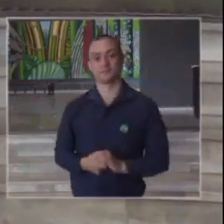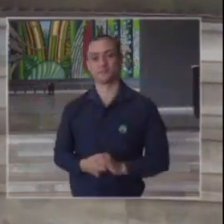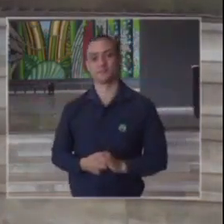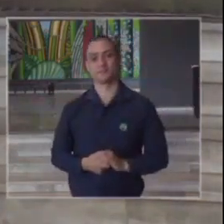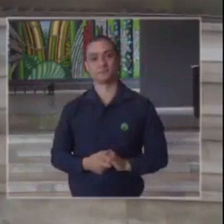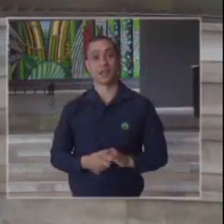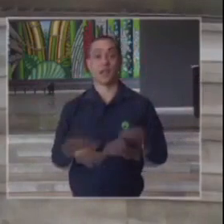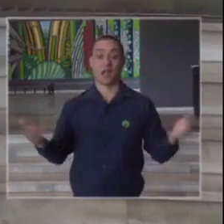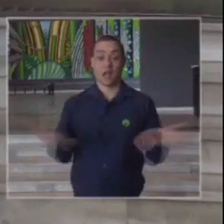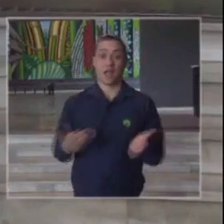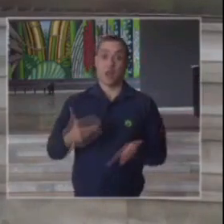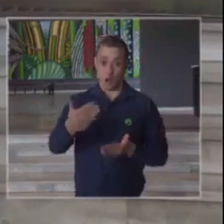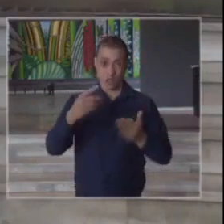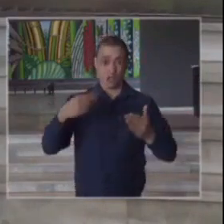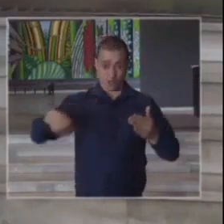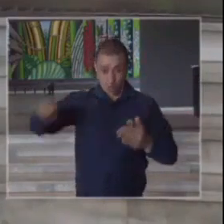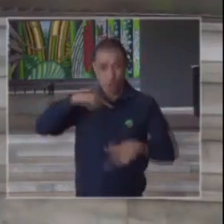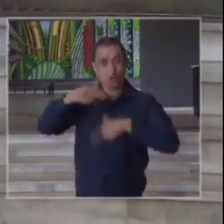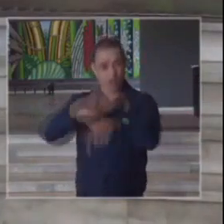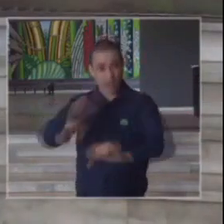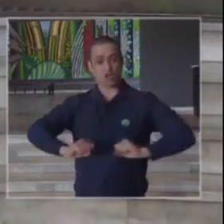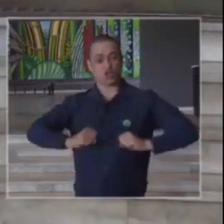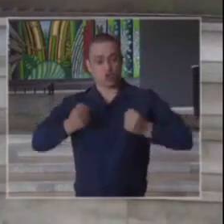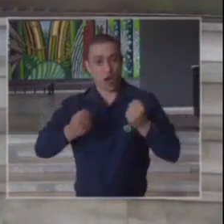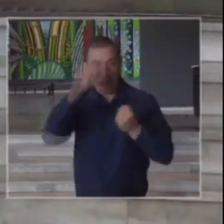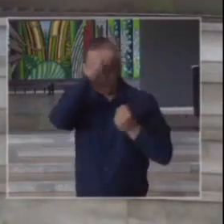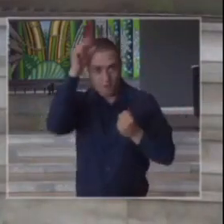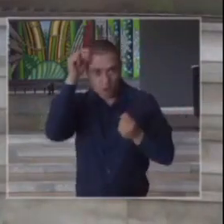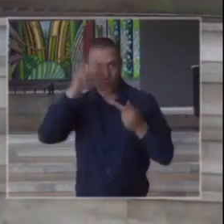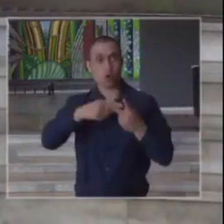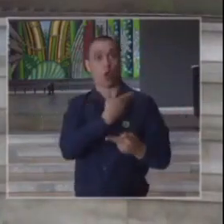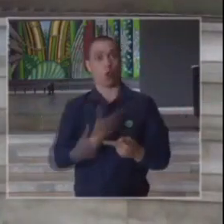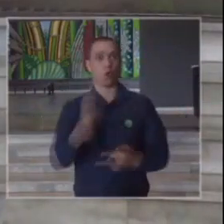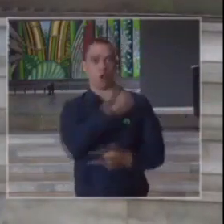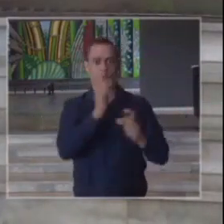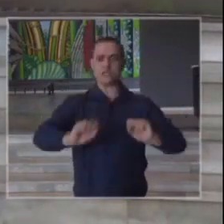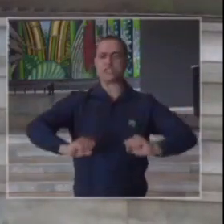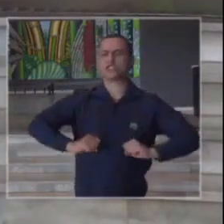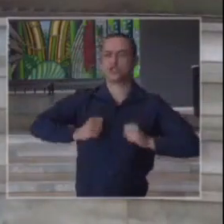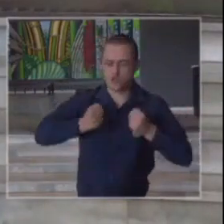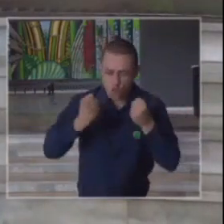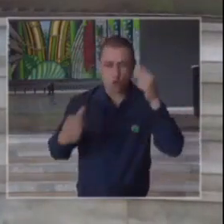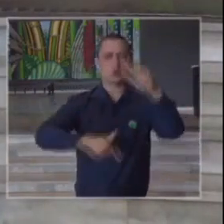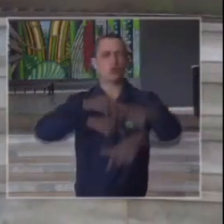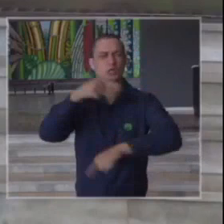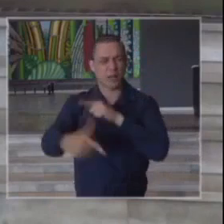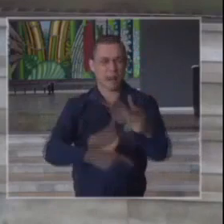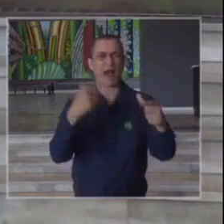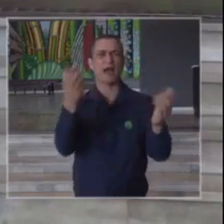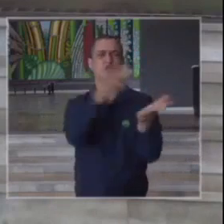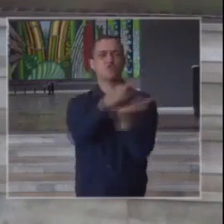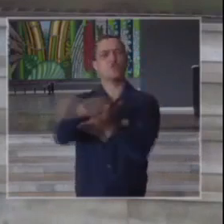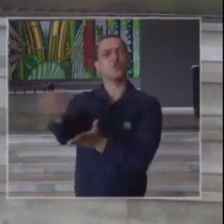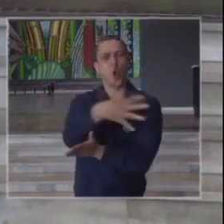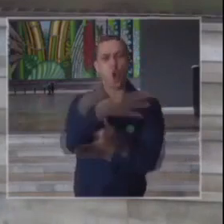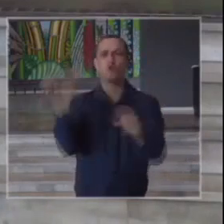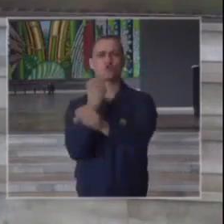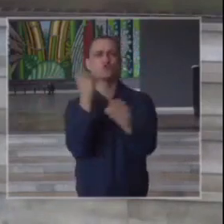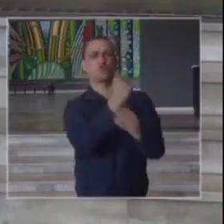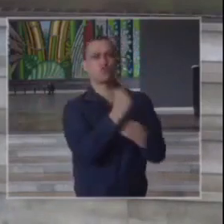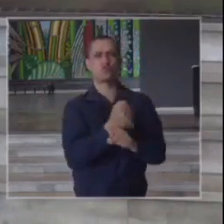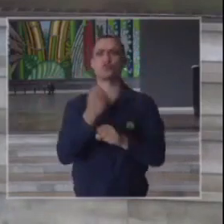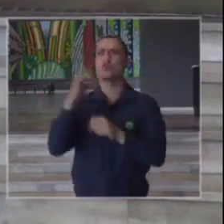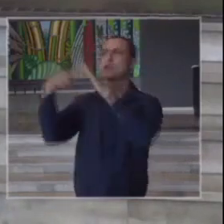todo esse esforço que a Prefeitura tem feito o Governo do Estado tem feito de ampliação do número de leitos